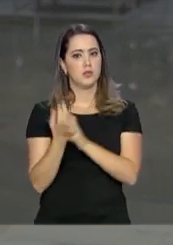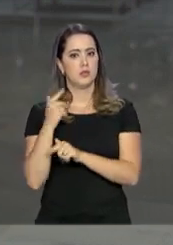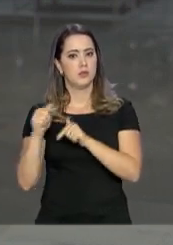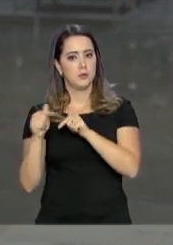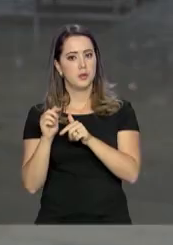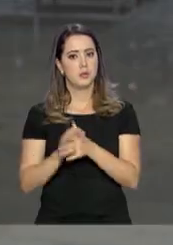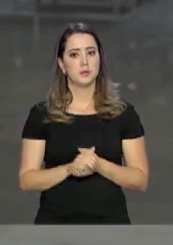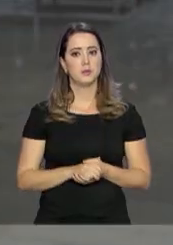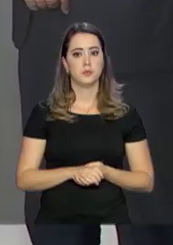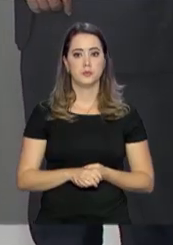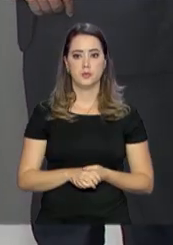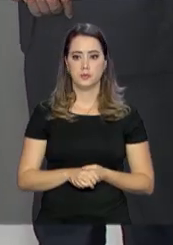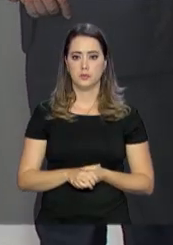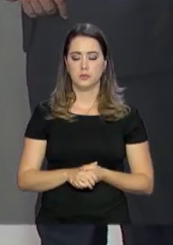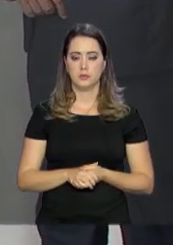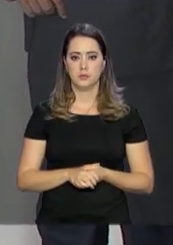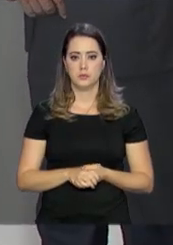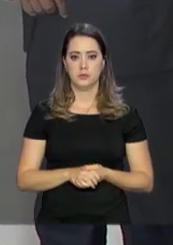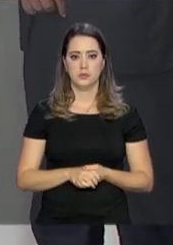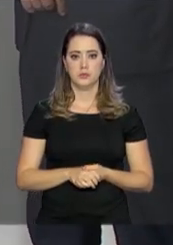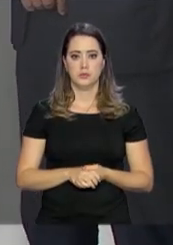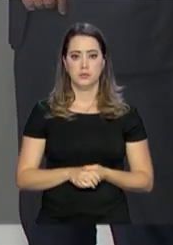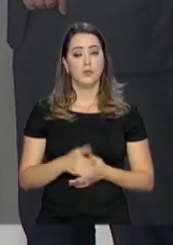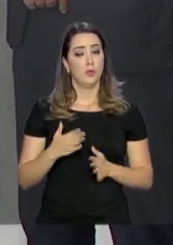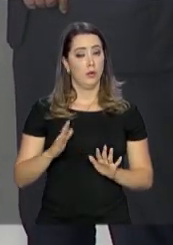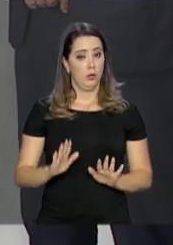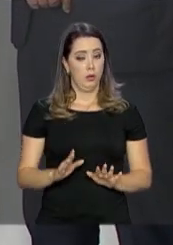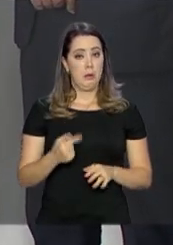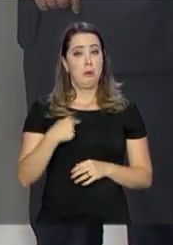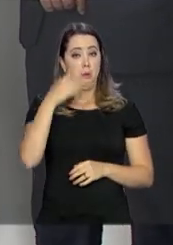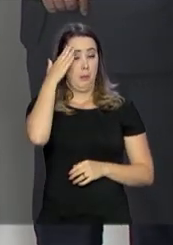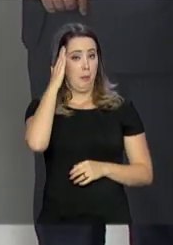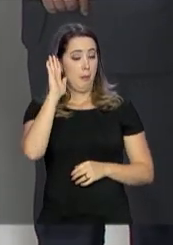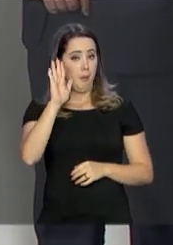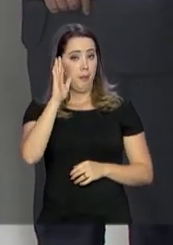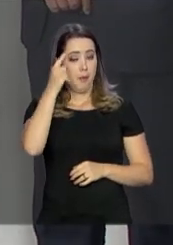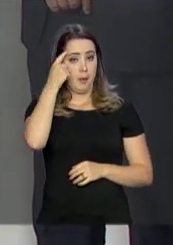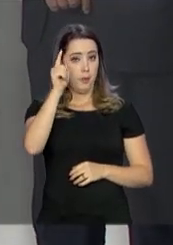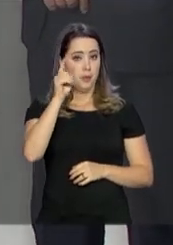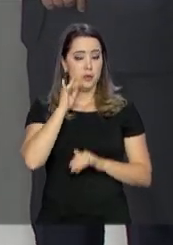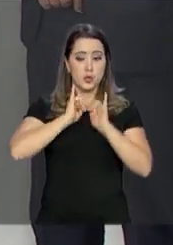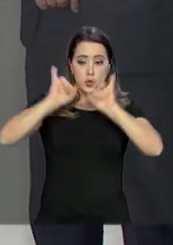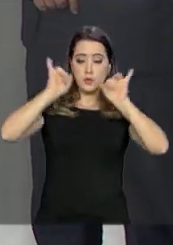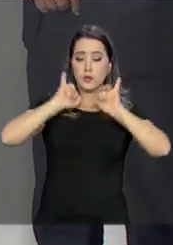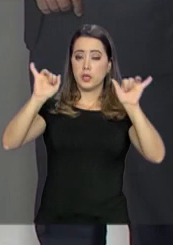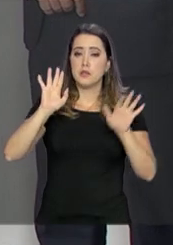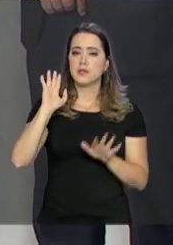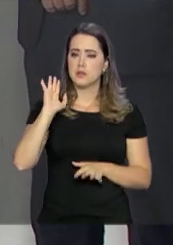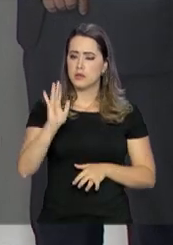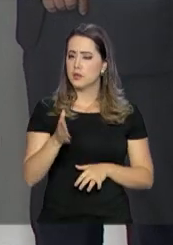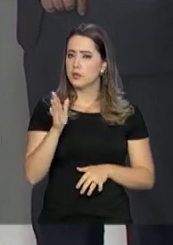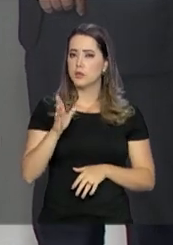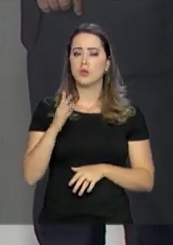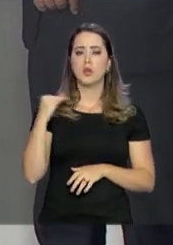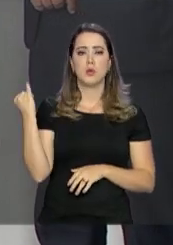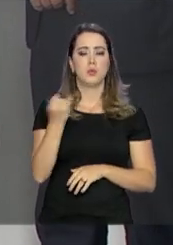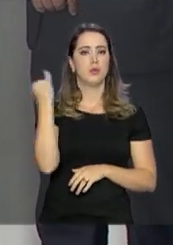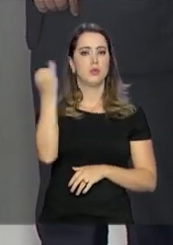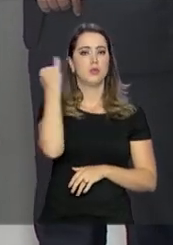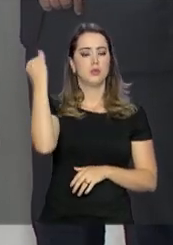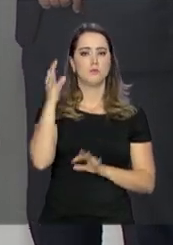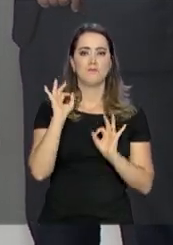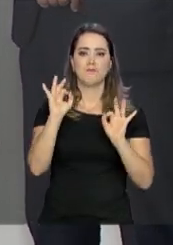empregos. Mas eu penso que a simples divulgação deste ato vai ter uma repercussão